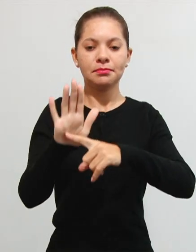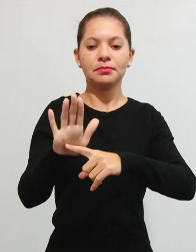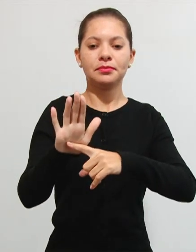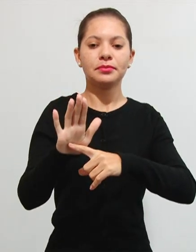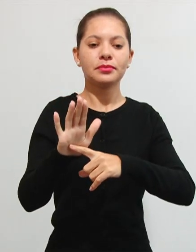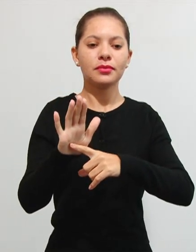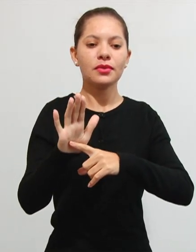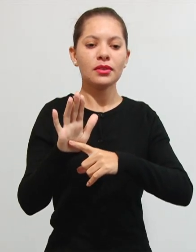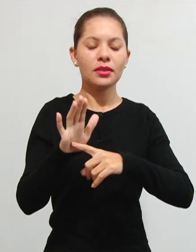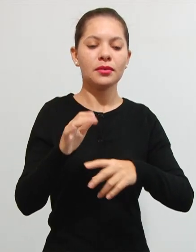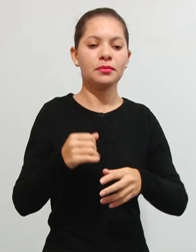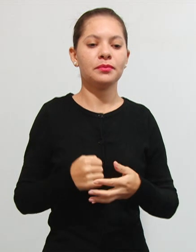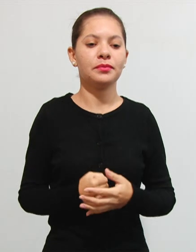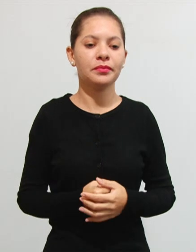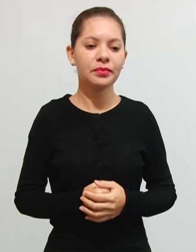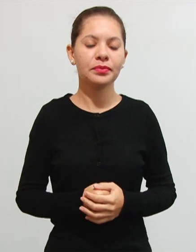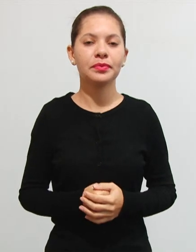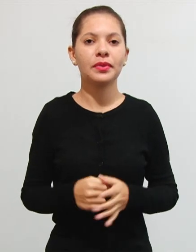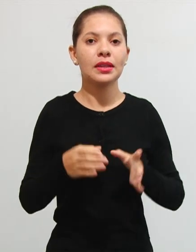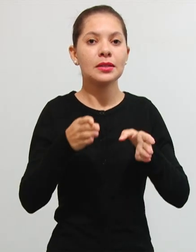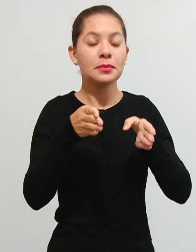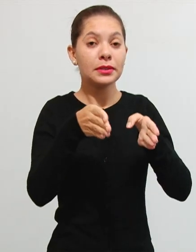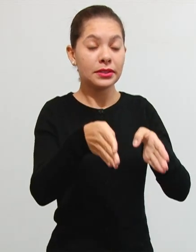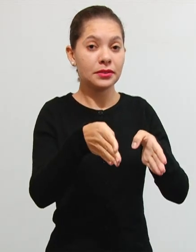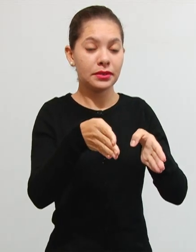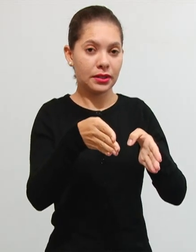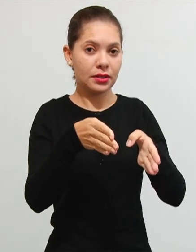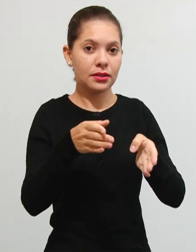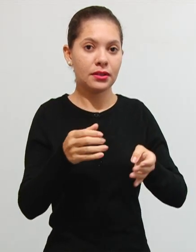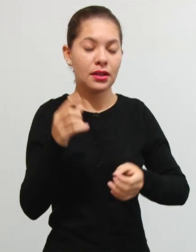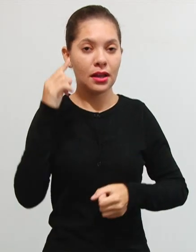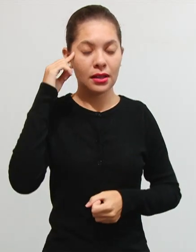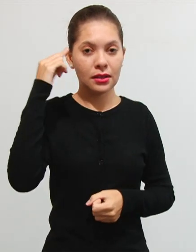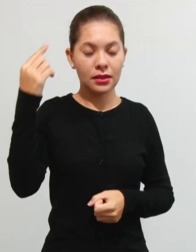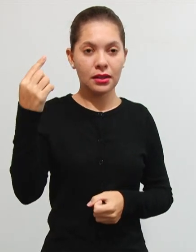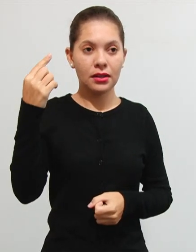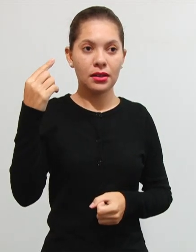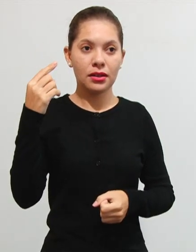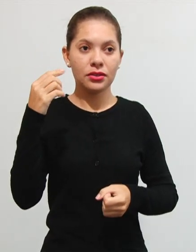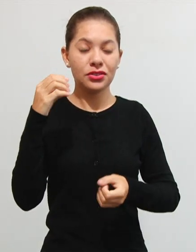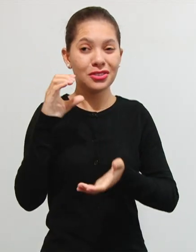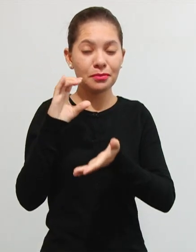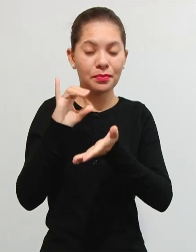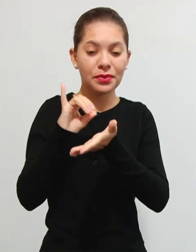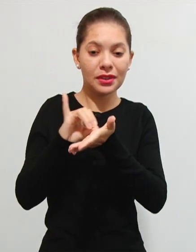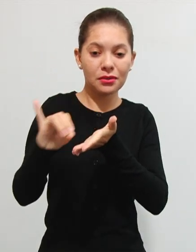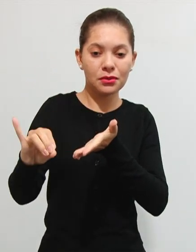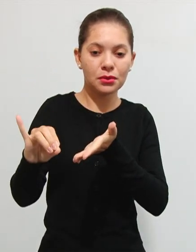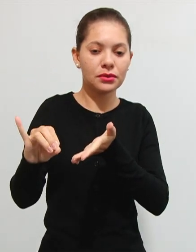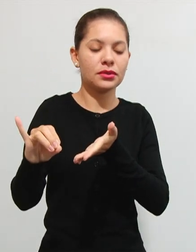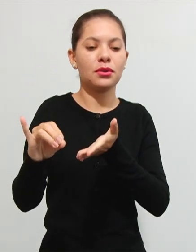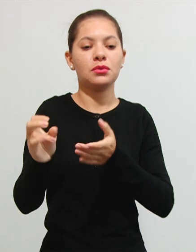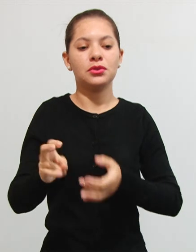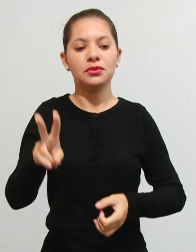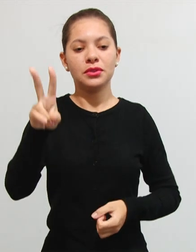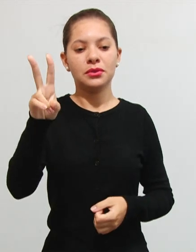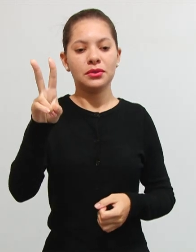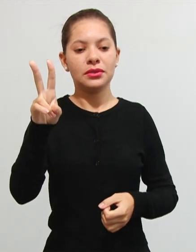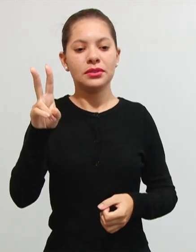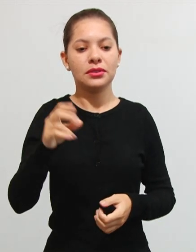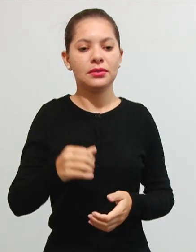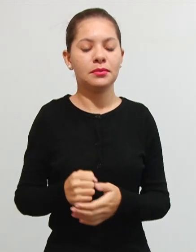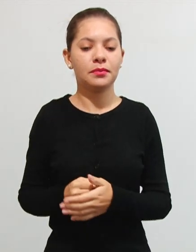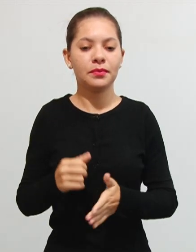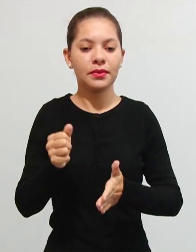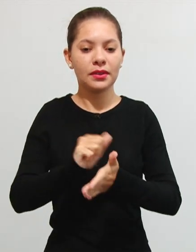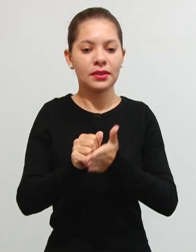forma específica e divisível, ressaltando a ideia de devolução dos valores gastos na realização de atividades apenas